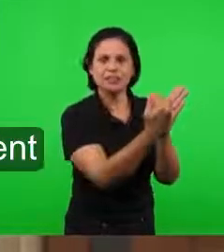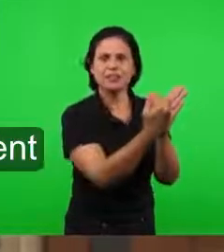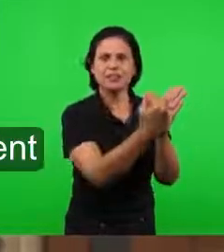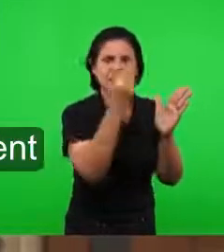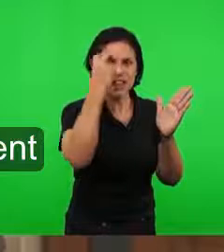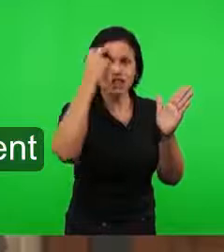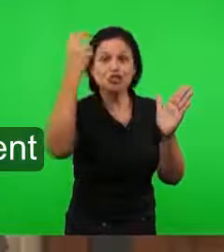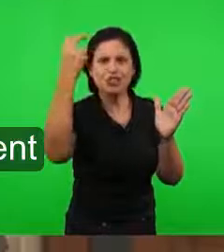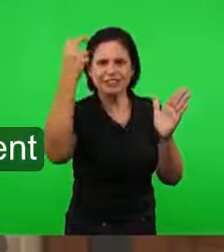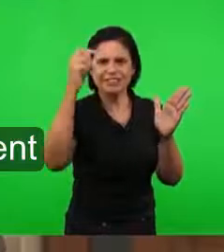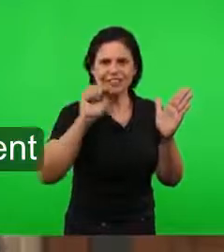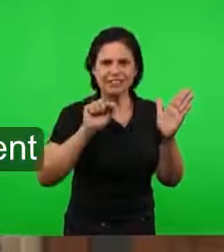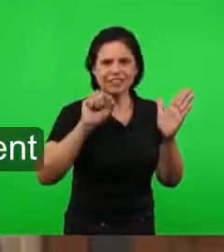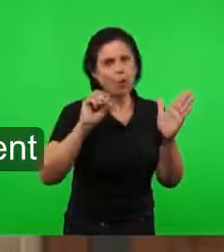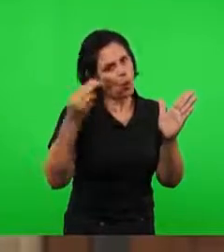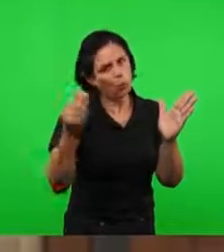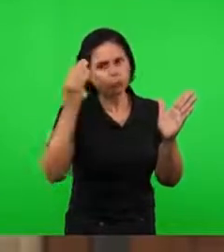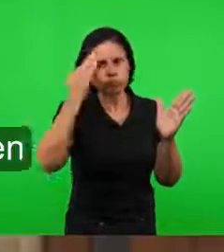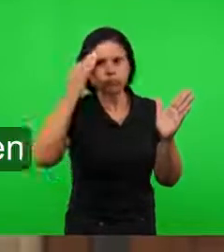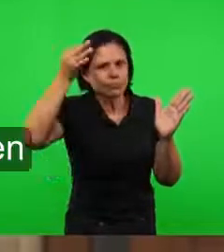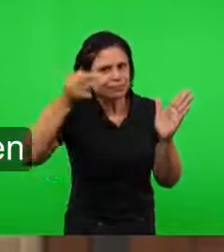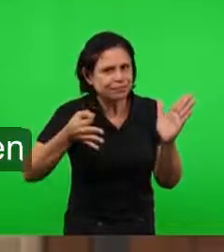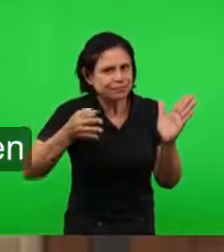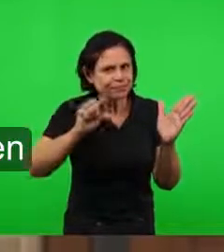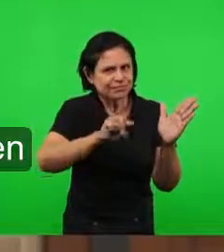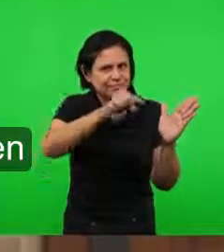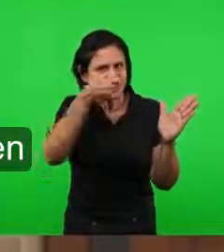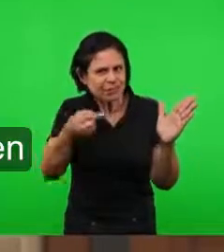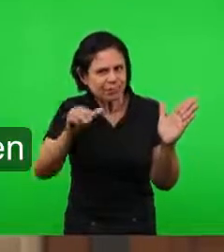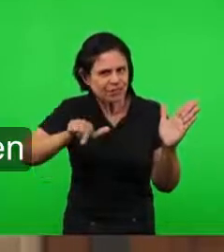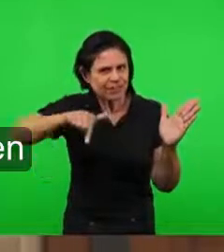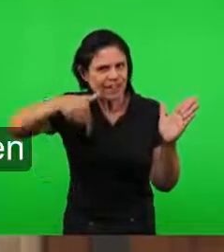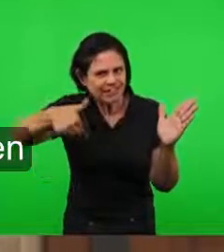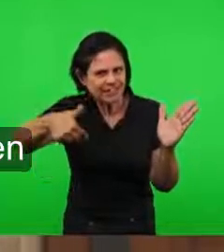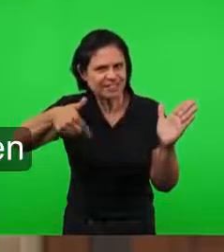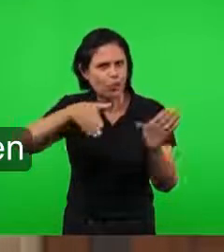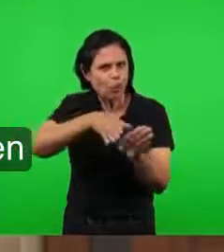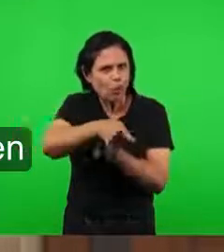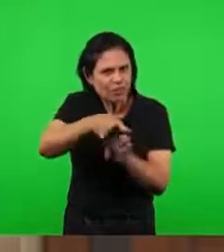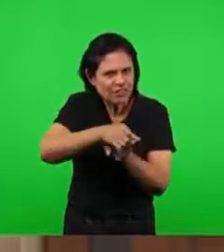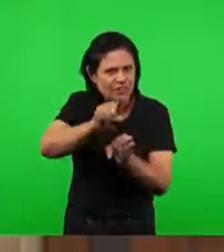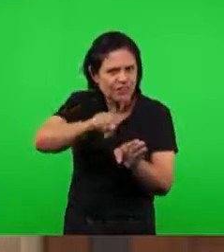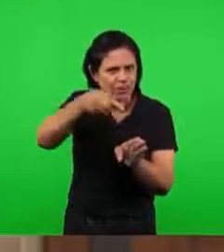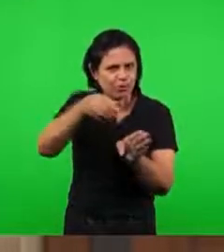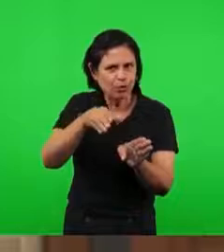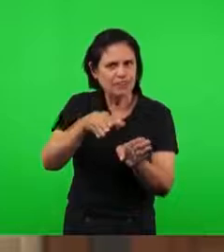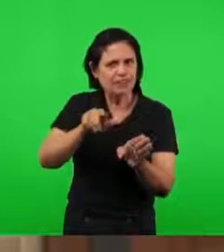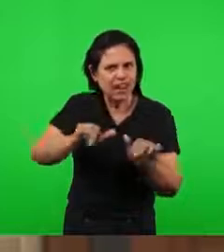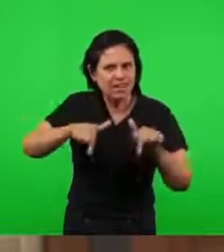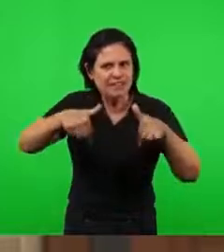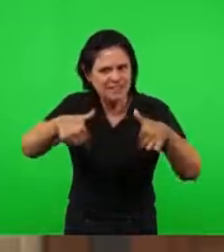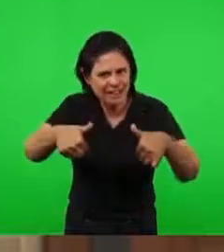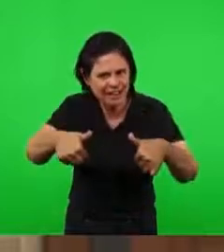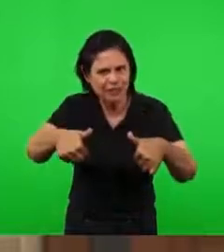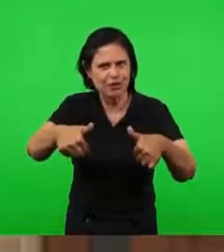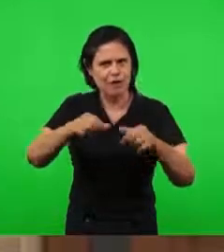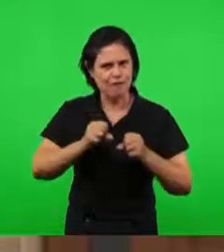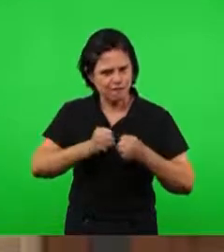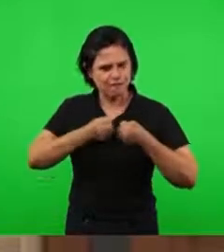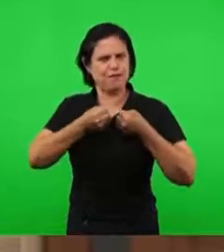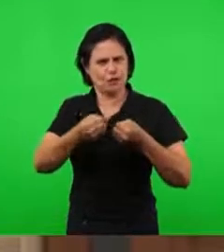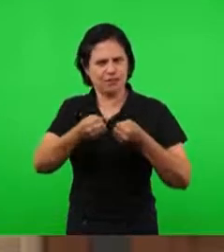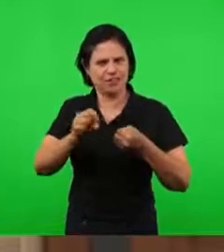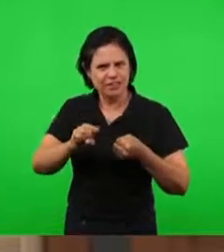Espírito de inteligência ou discernimento, depois a operação do Espírito de conselho, depois a operação do Espírito de